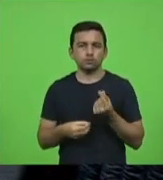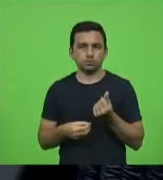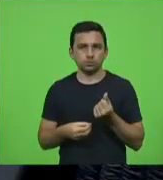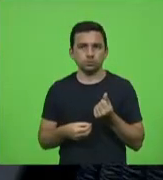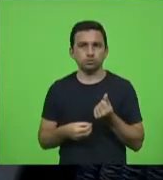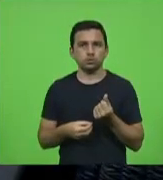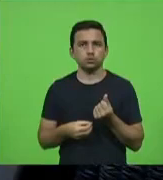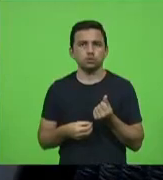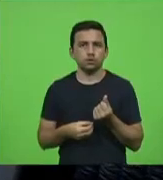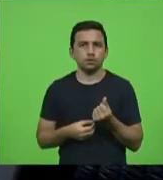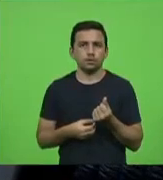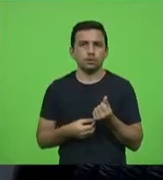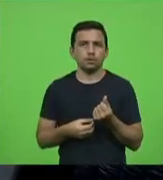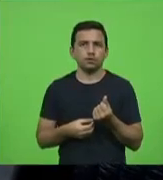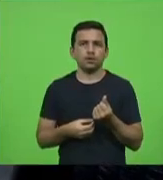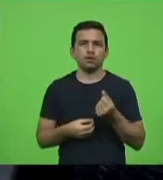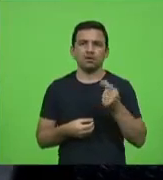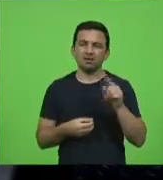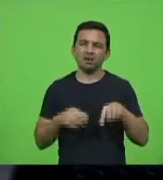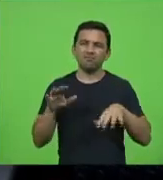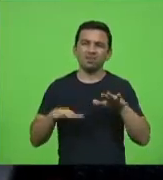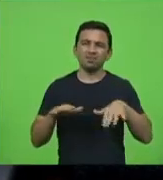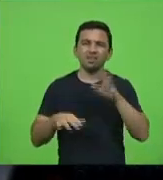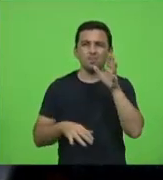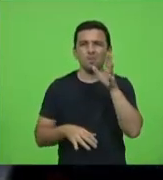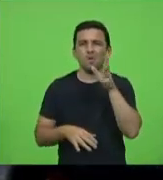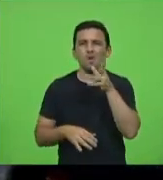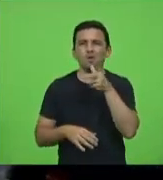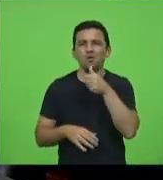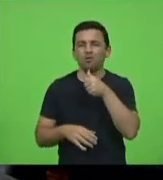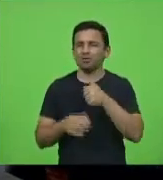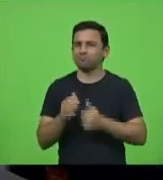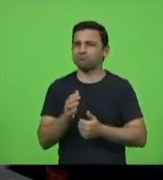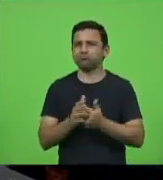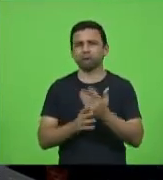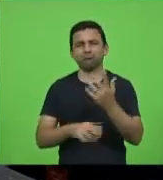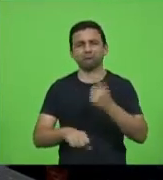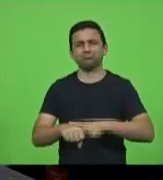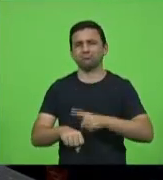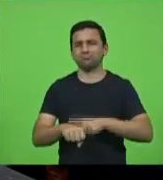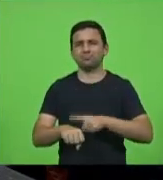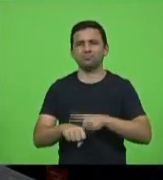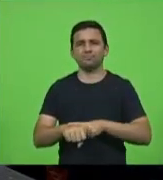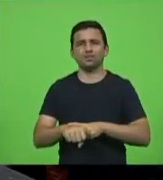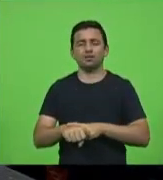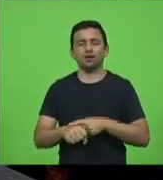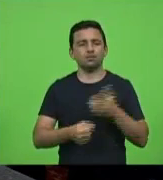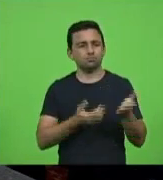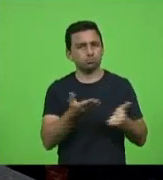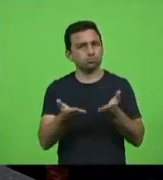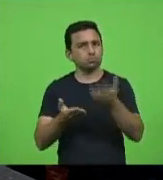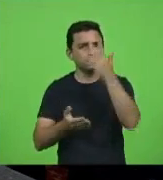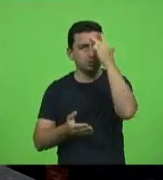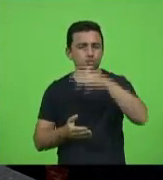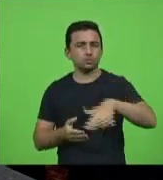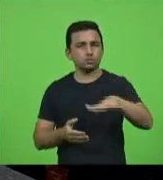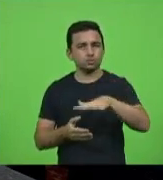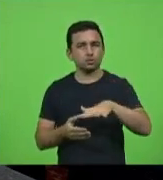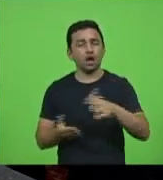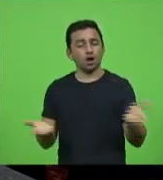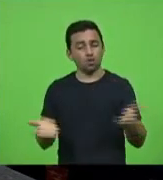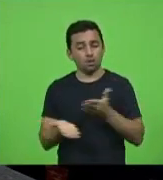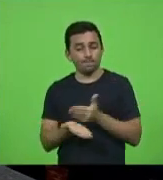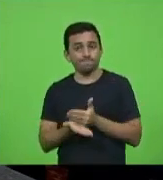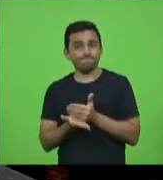recursos até então às vezes demora muito tempo para poder atender as pessoas então de maneira inicial